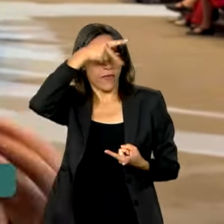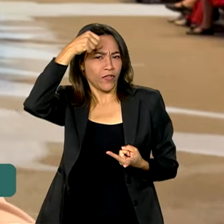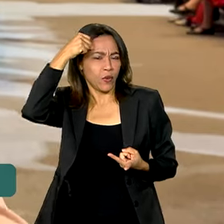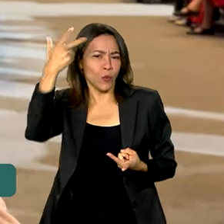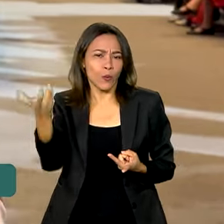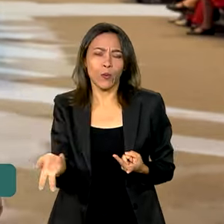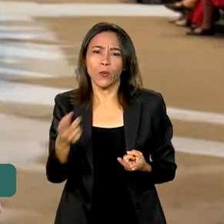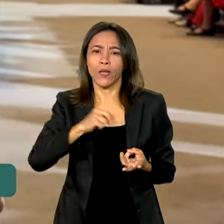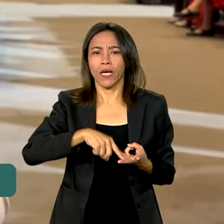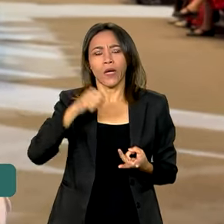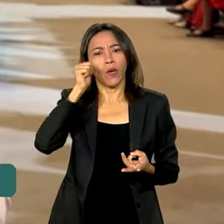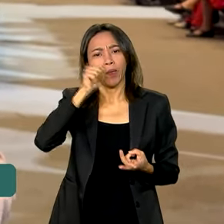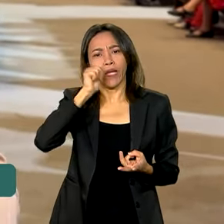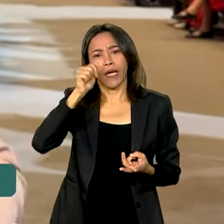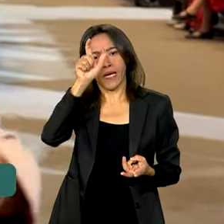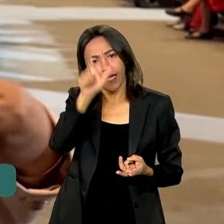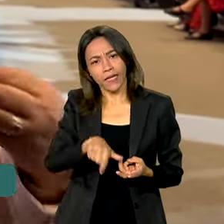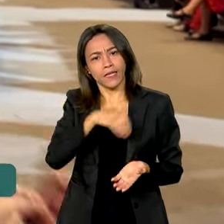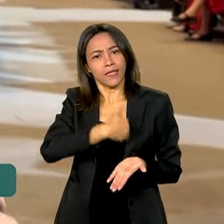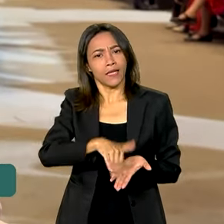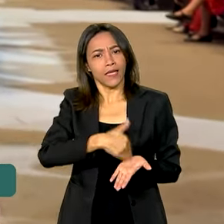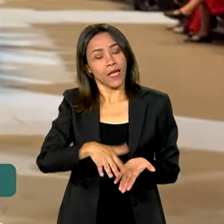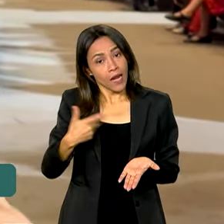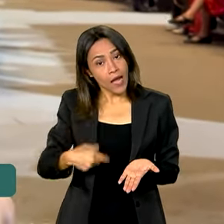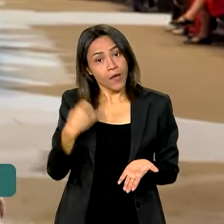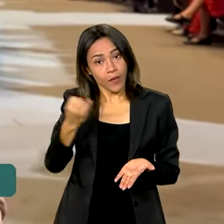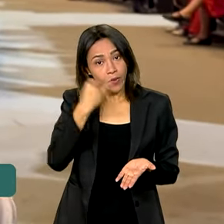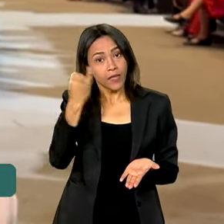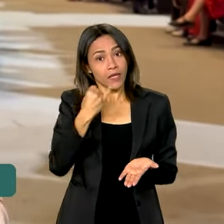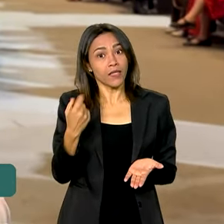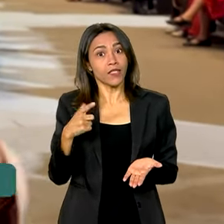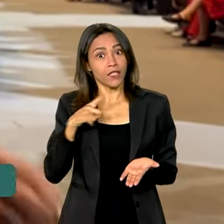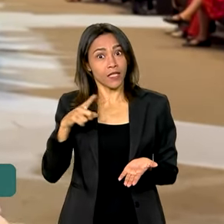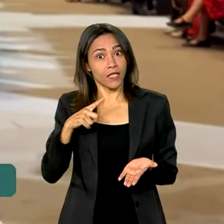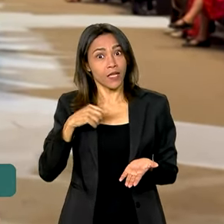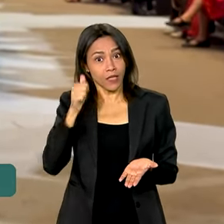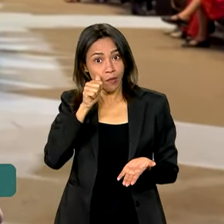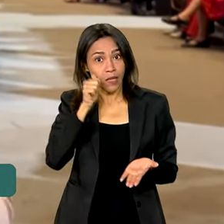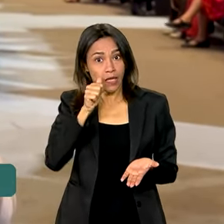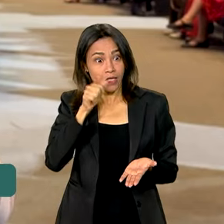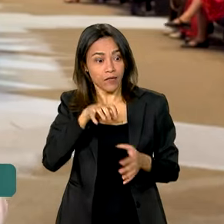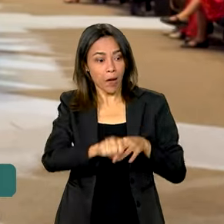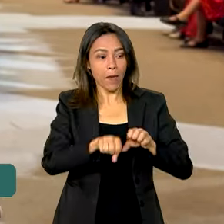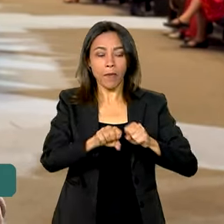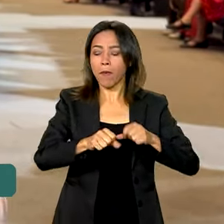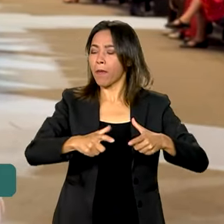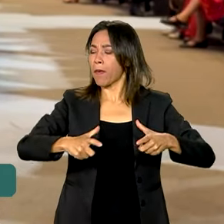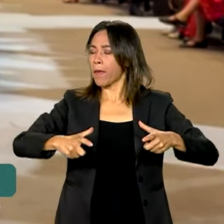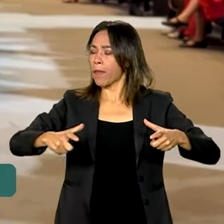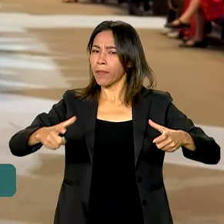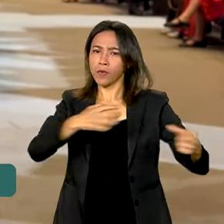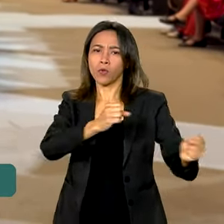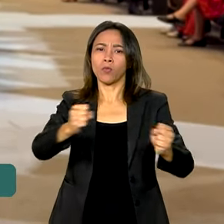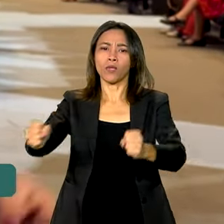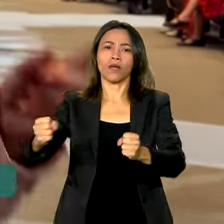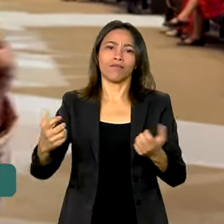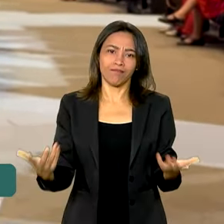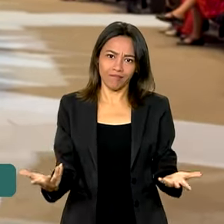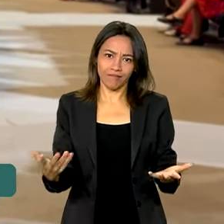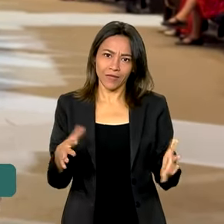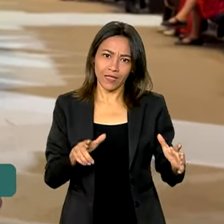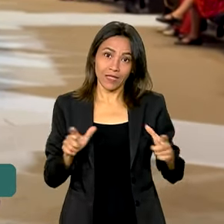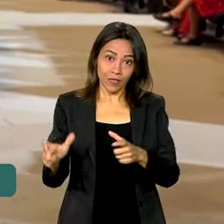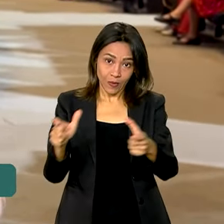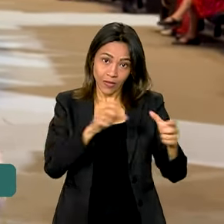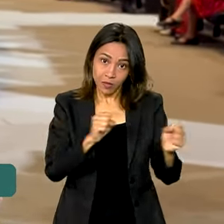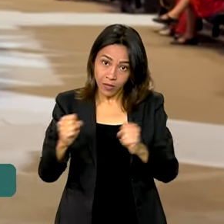secretárias de mulheres. É importante que nos espaços públicos as mulheres estejam com grande presença e com grande força. Então,